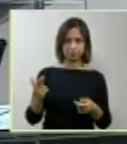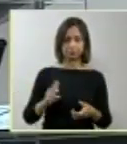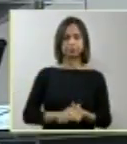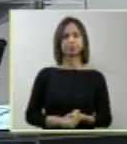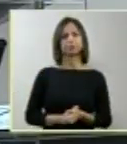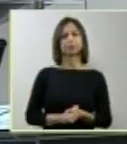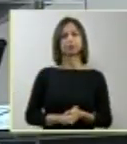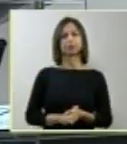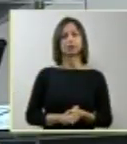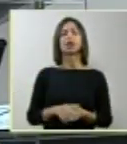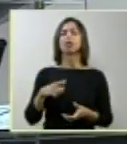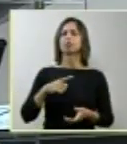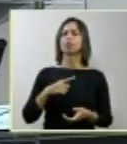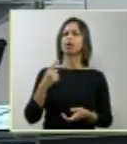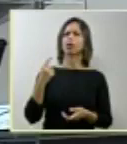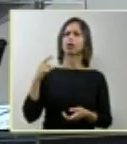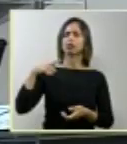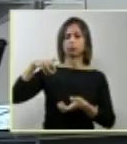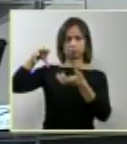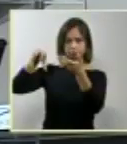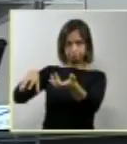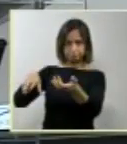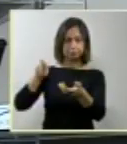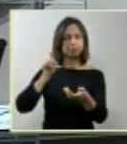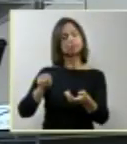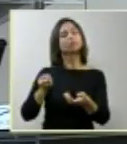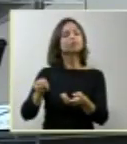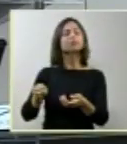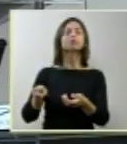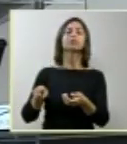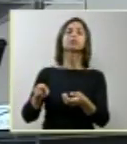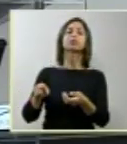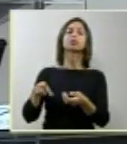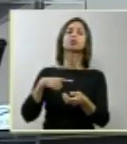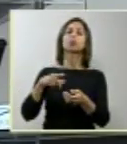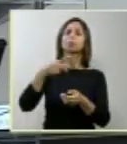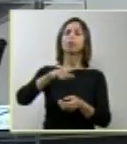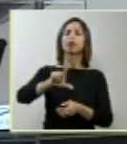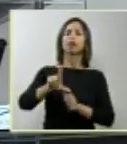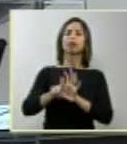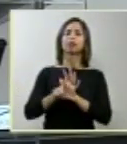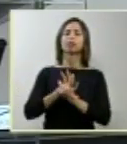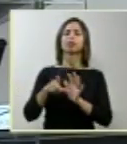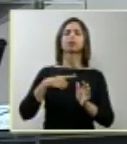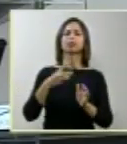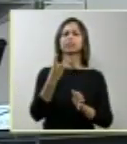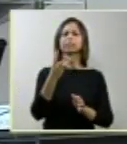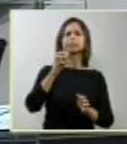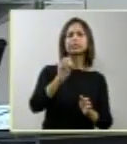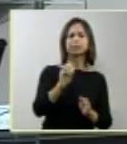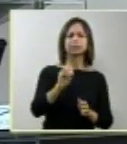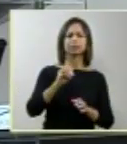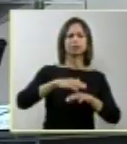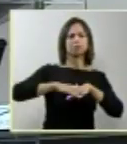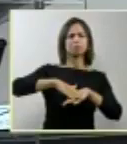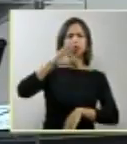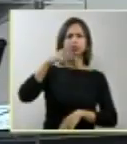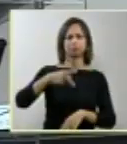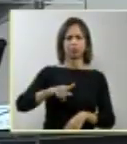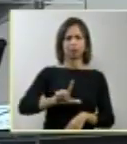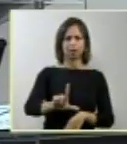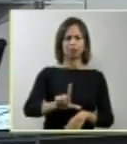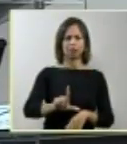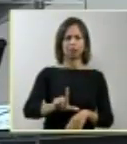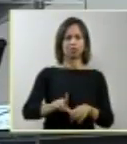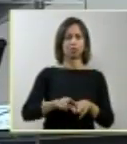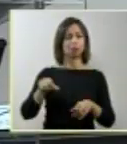Está tramitando, senhores, senhores e senhoras, no Congresso Nacional, mais de 30 projetos de lei tramitam, e o Congresso não